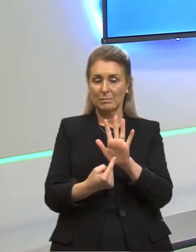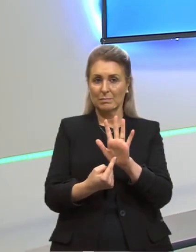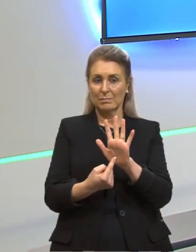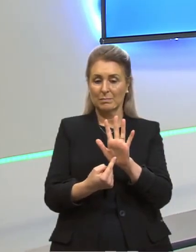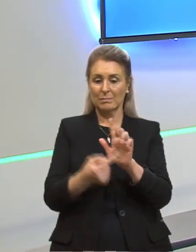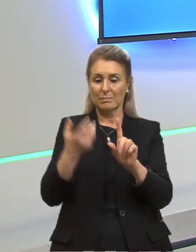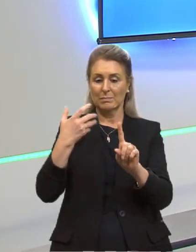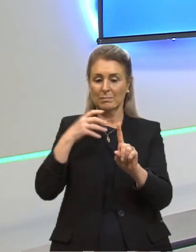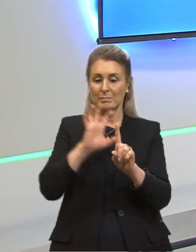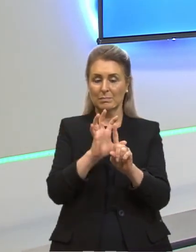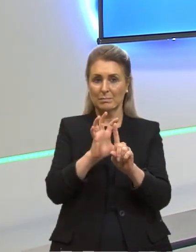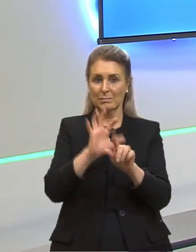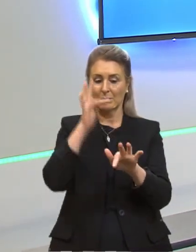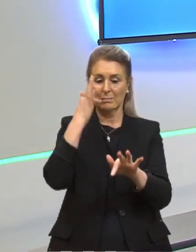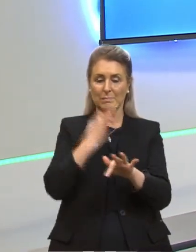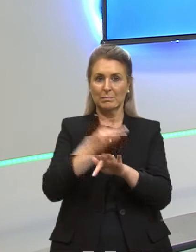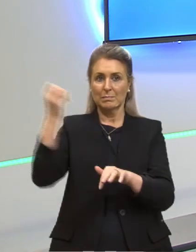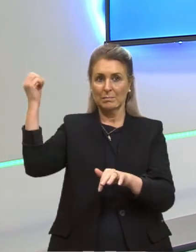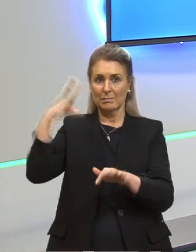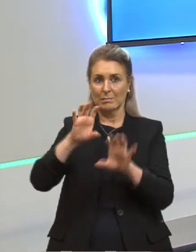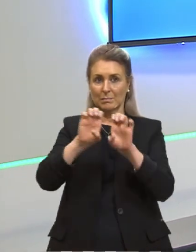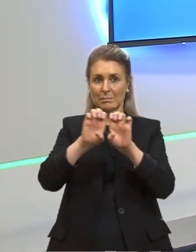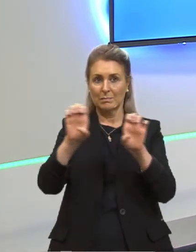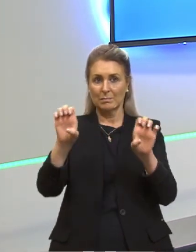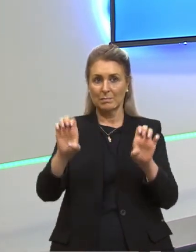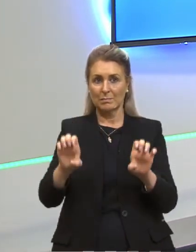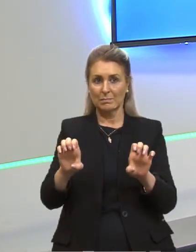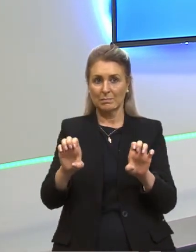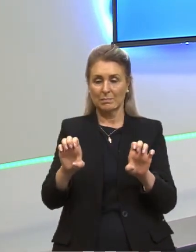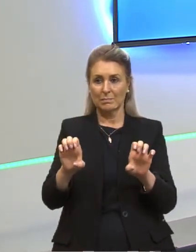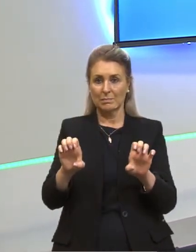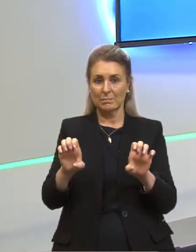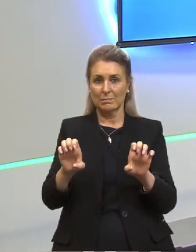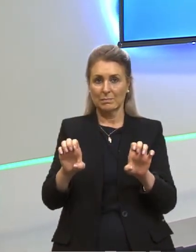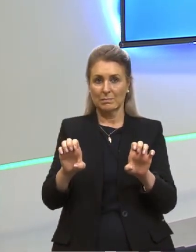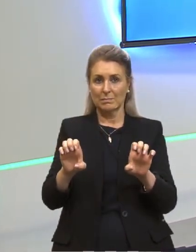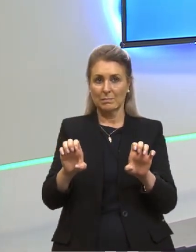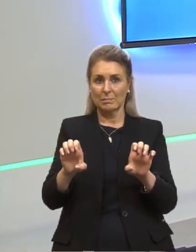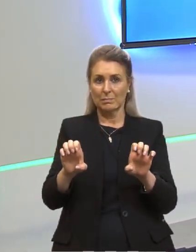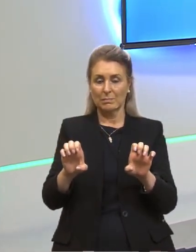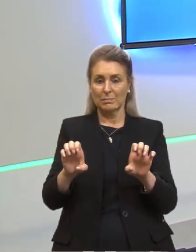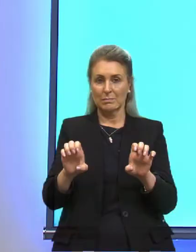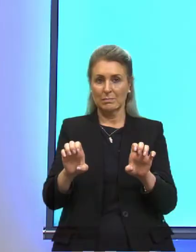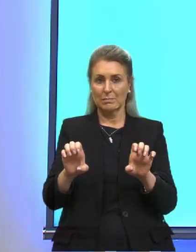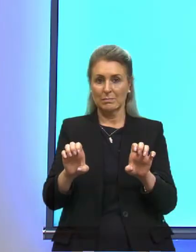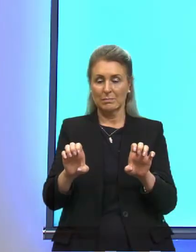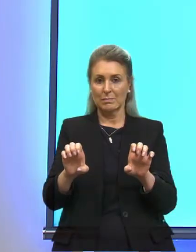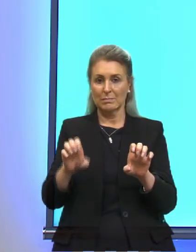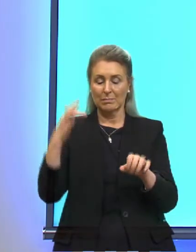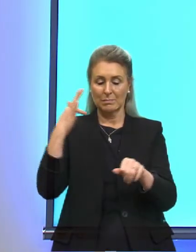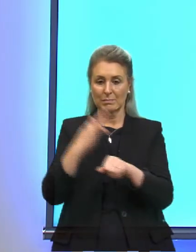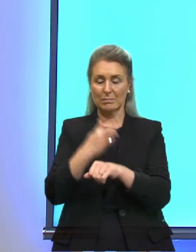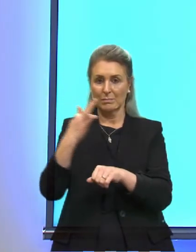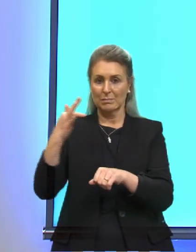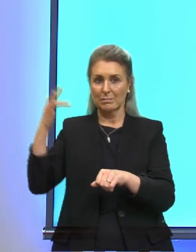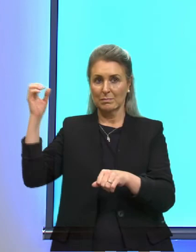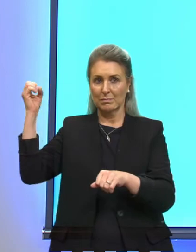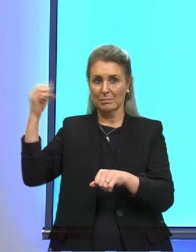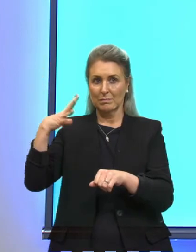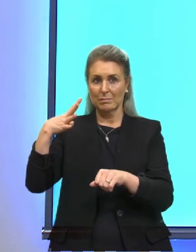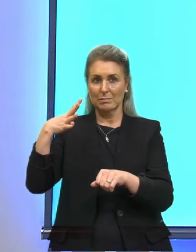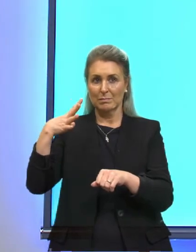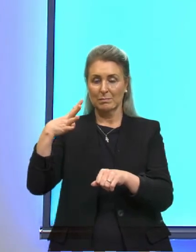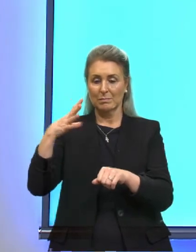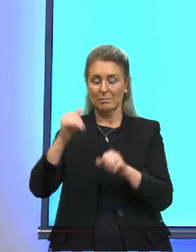efeito fotoelétrico, as suas equações. Então, a equação aqui do nosso efeito fotoelétrico vai ser o seguinte,